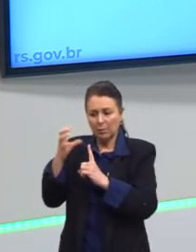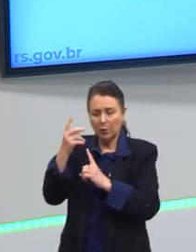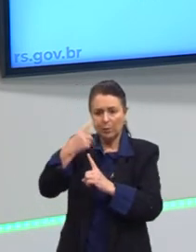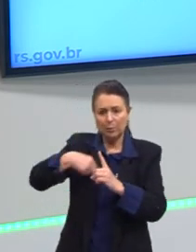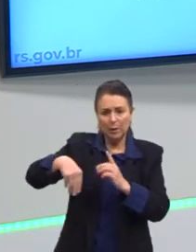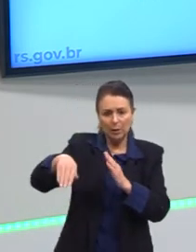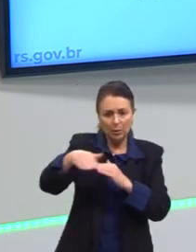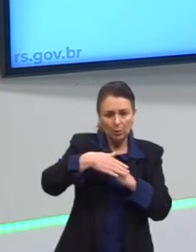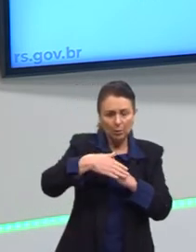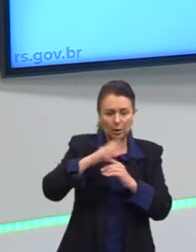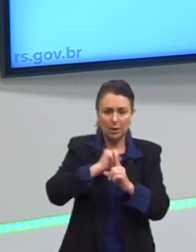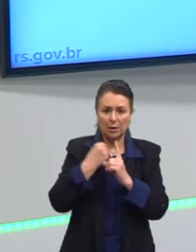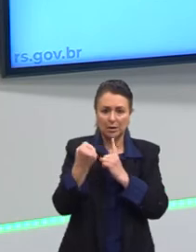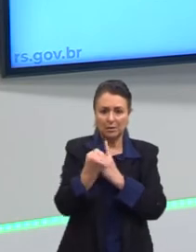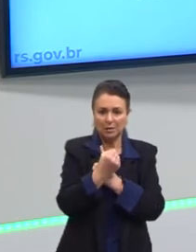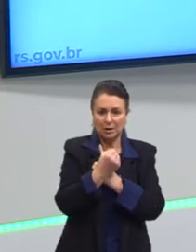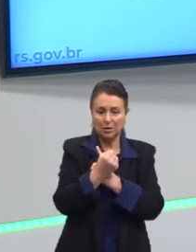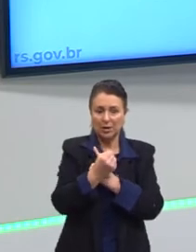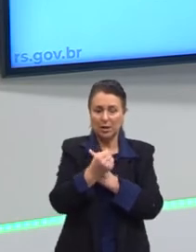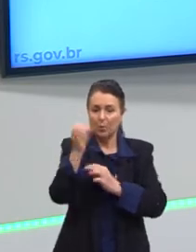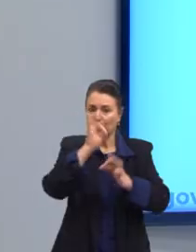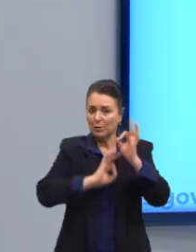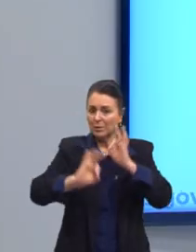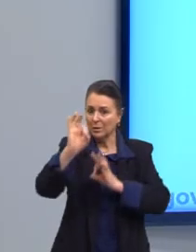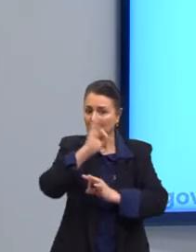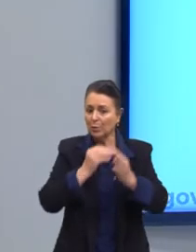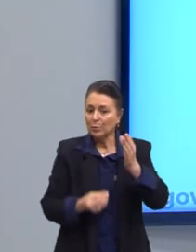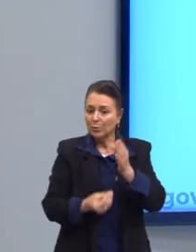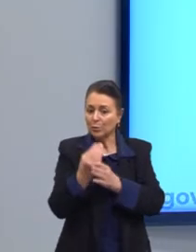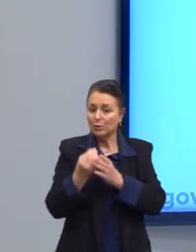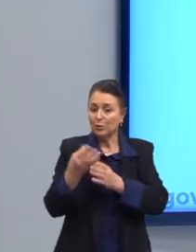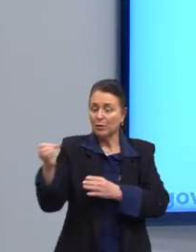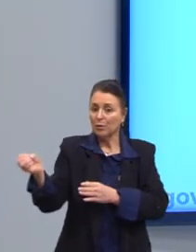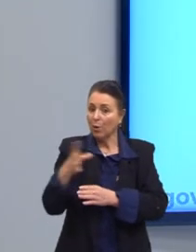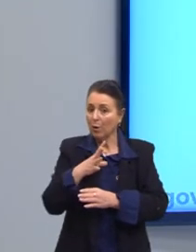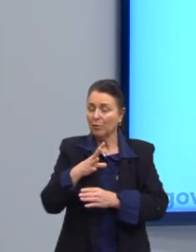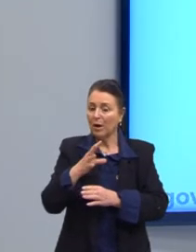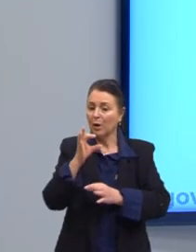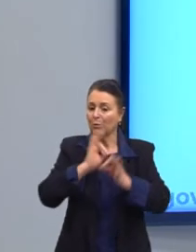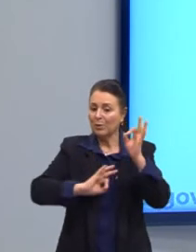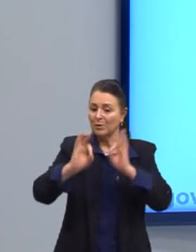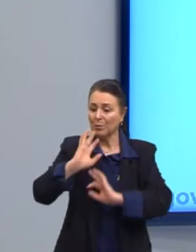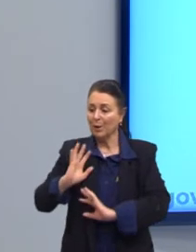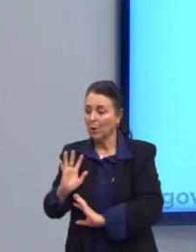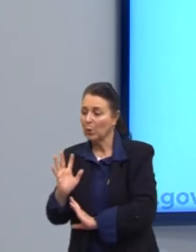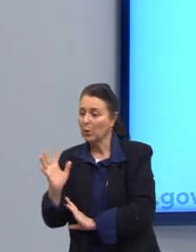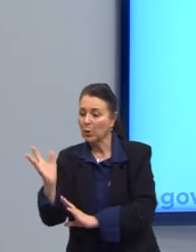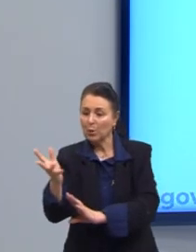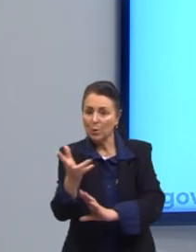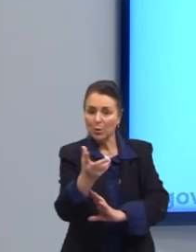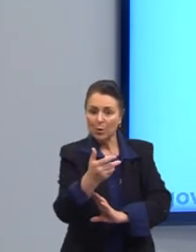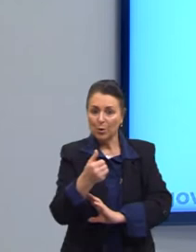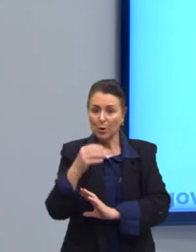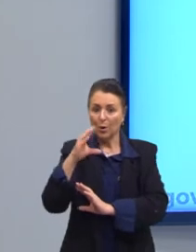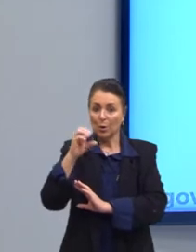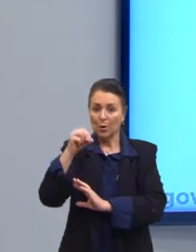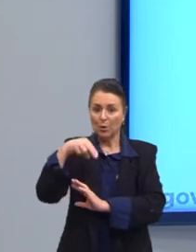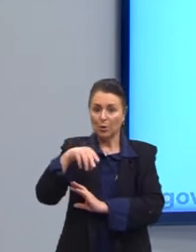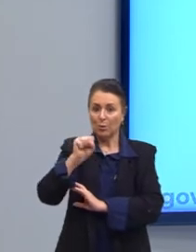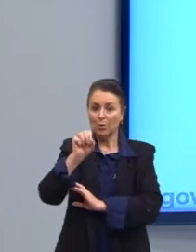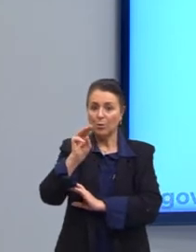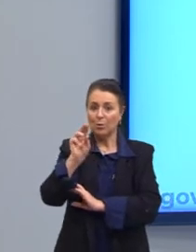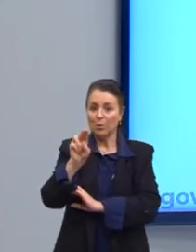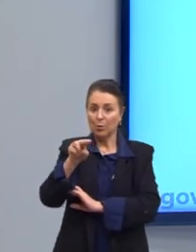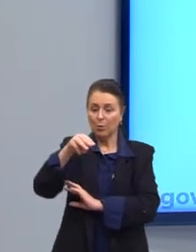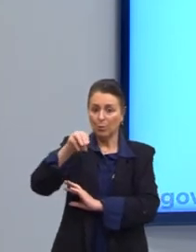Então, é uma nova organização produtiva, uma produção por consumo. Olha só que interessante. bem claro isso, né? Durante o período